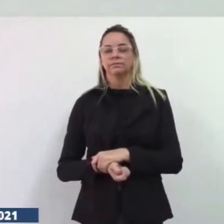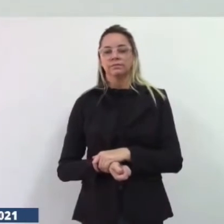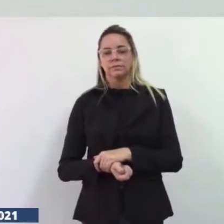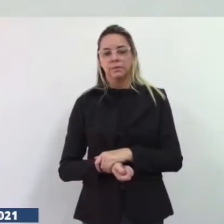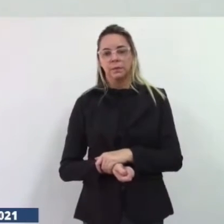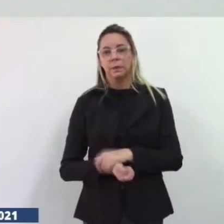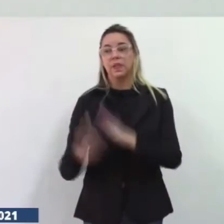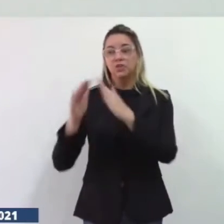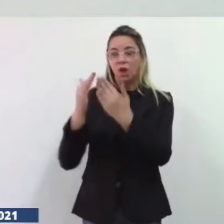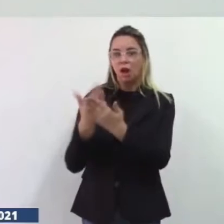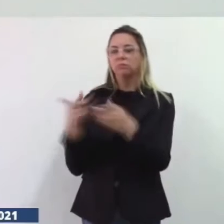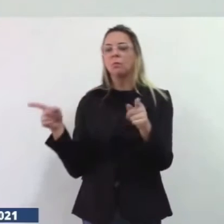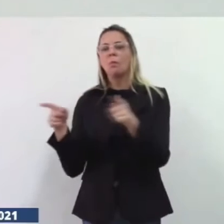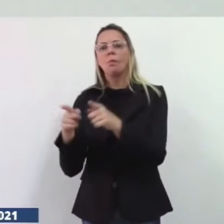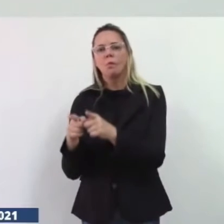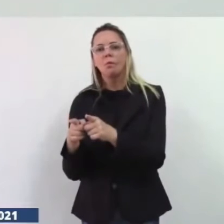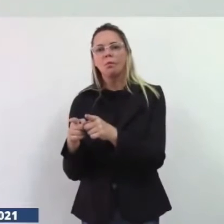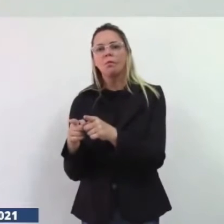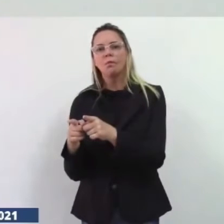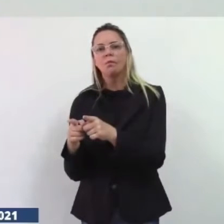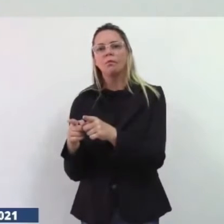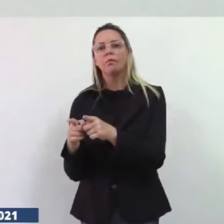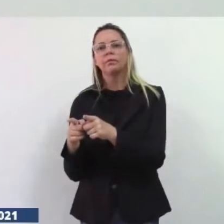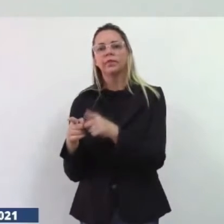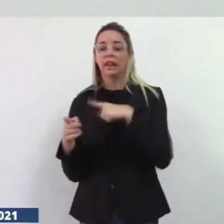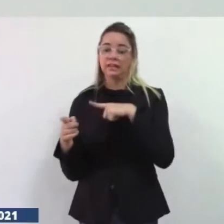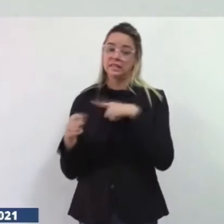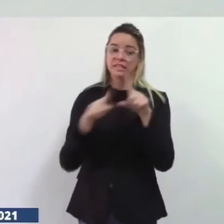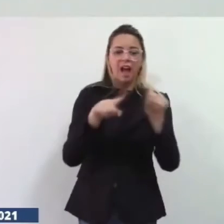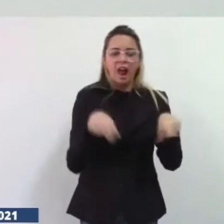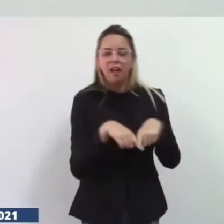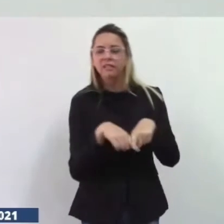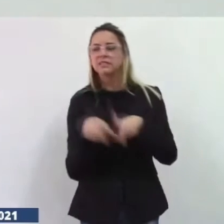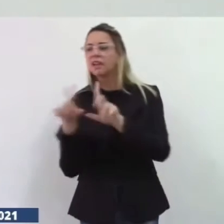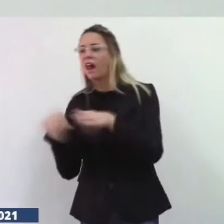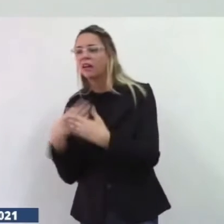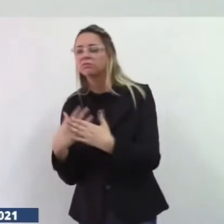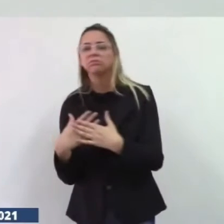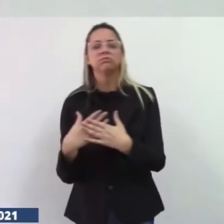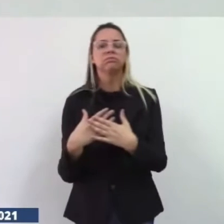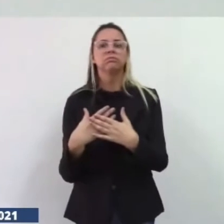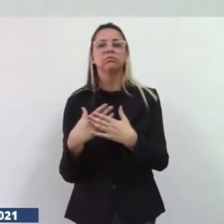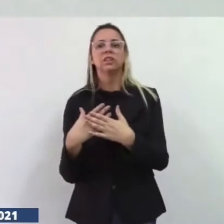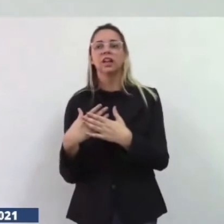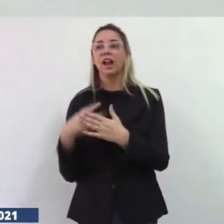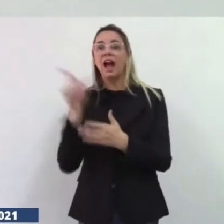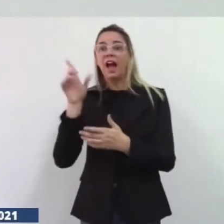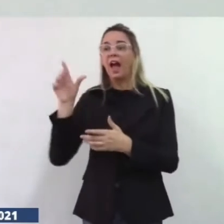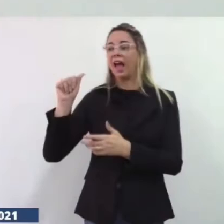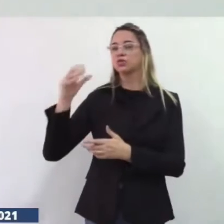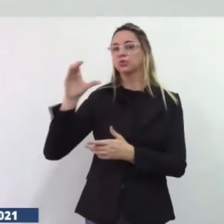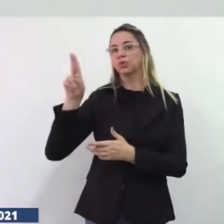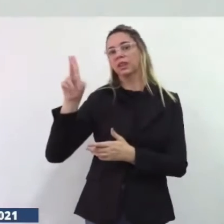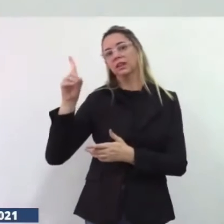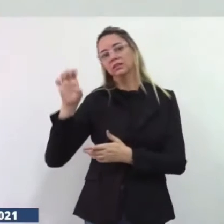pequenas as escolas que tinham uma sala duas salas na comunidade do armazém de Açudo Novo hoje